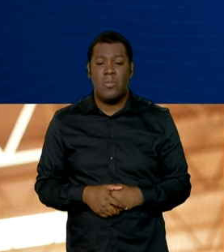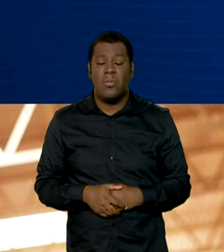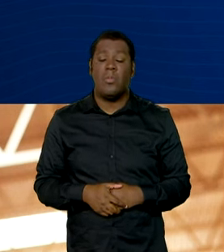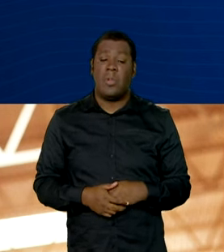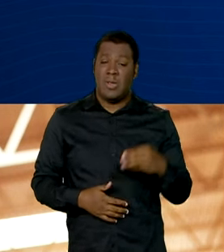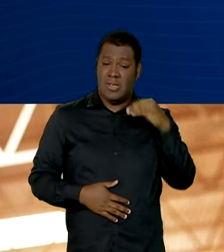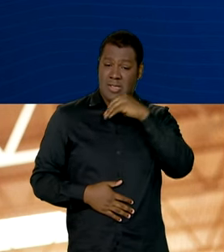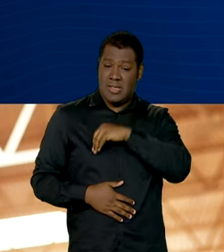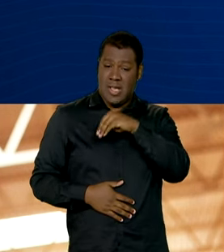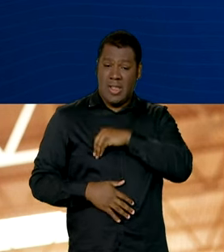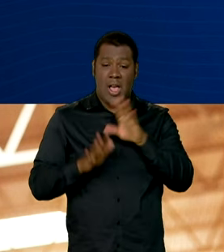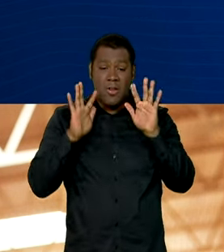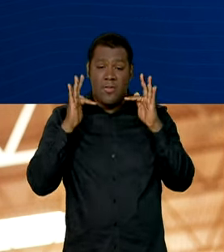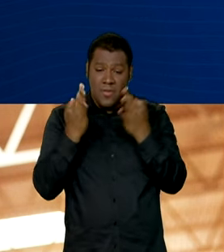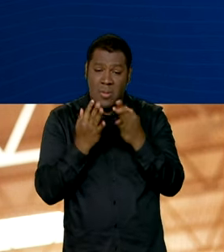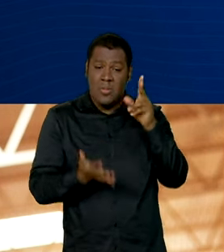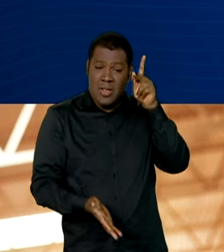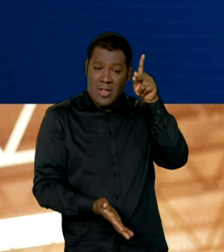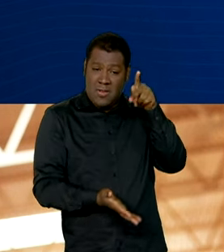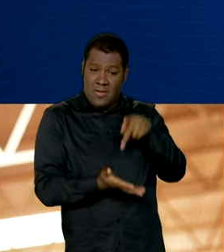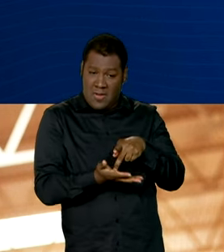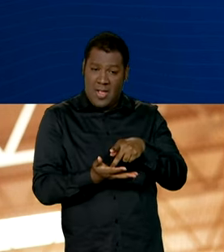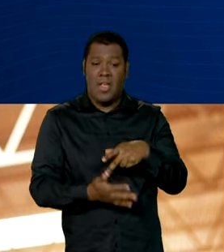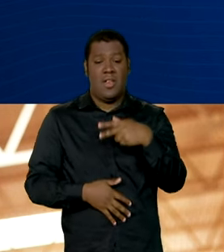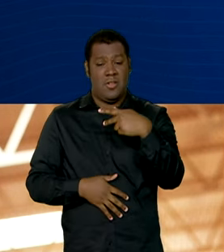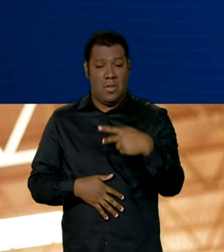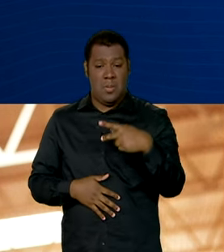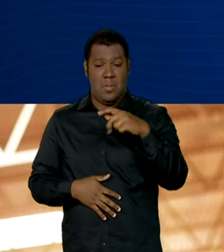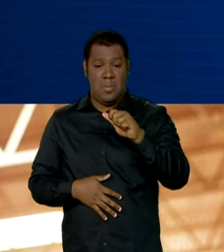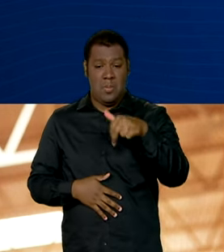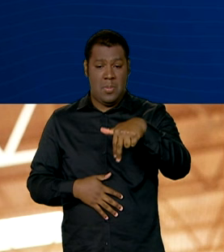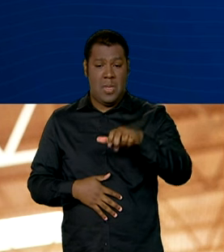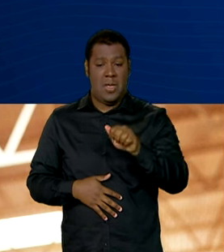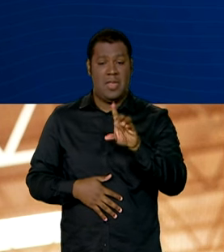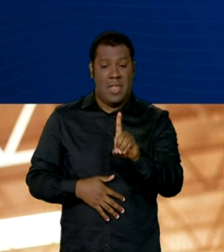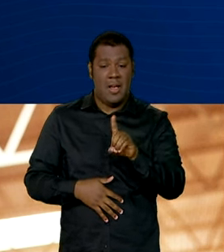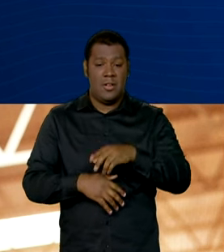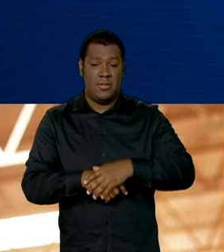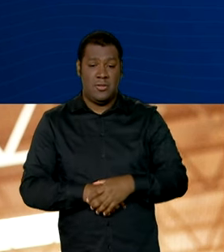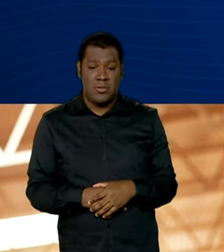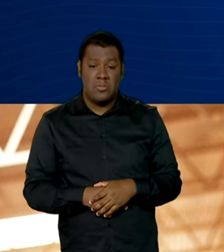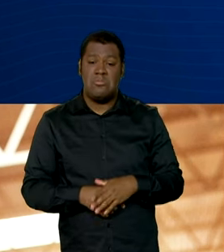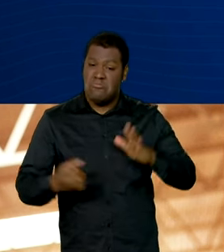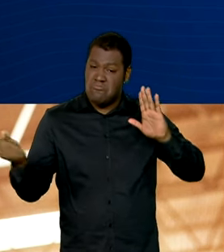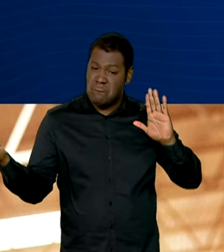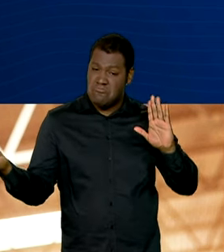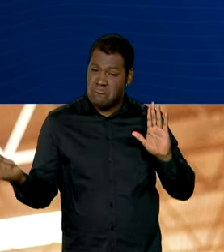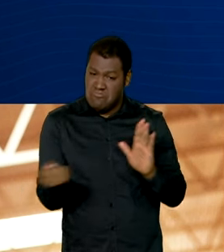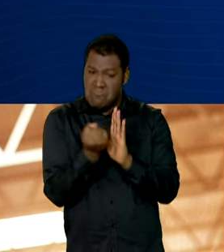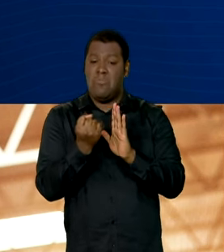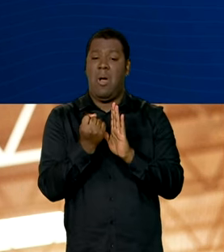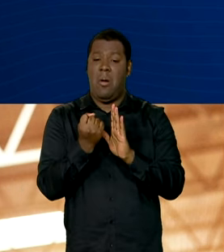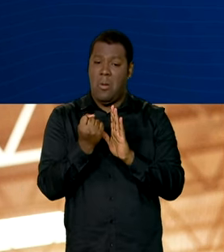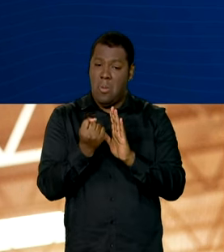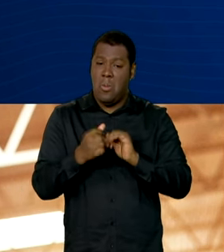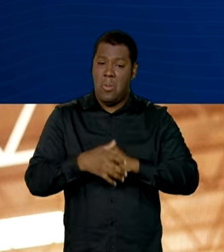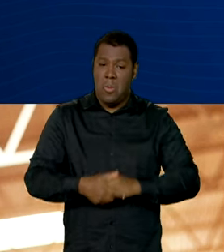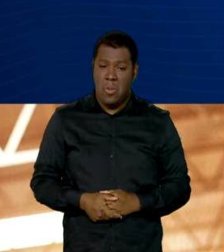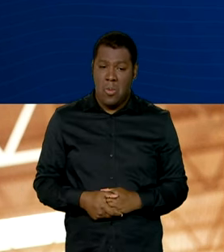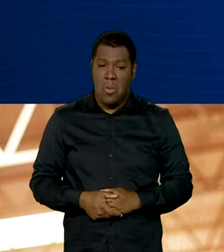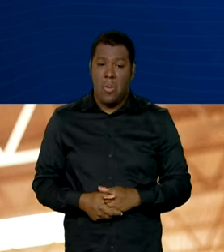mensal real domiciliar per capita chegou ao maior valor da série histórica da pesquisa,